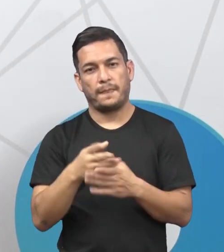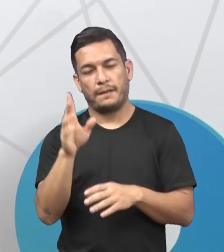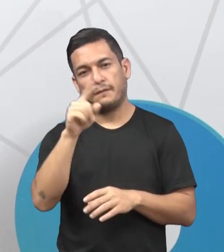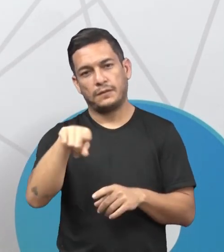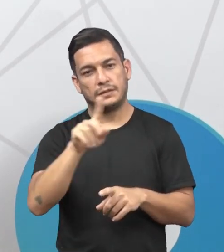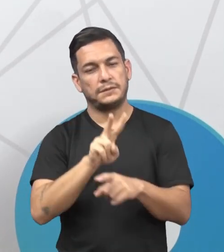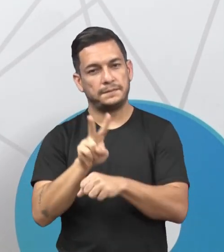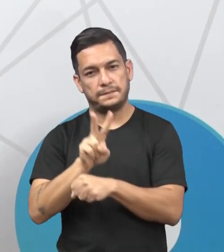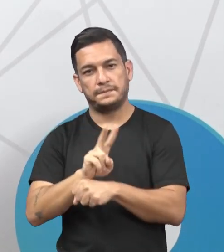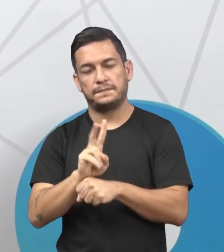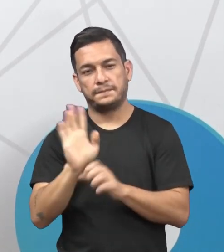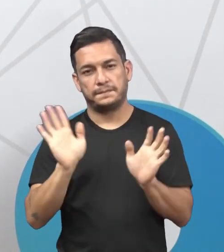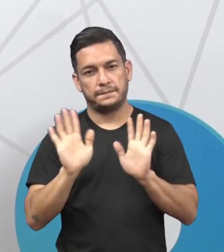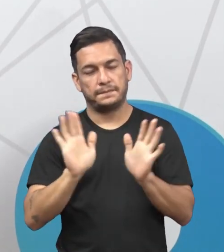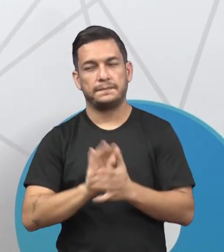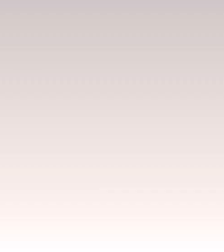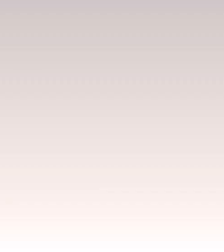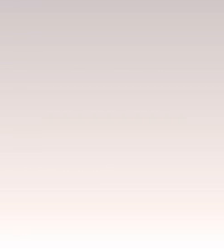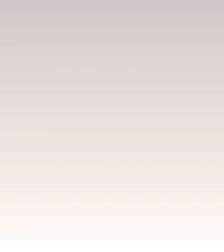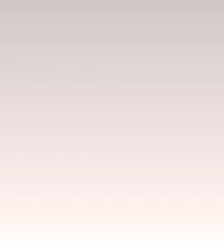cuidem e até a próxima.